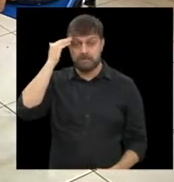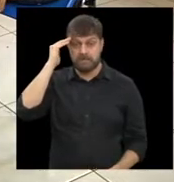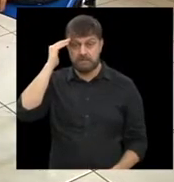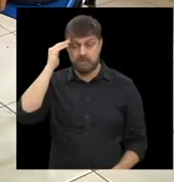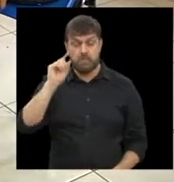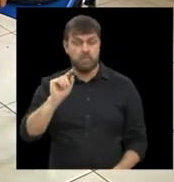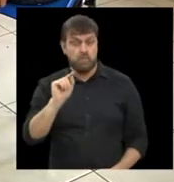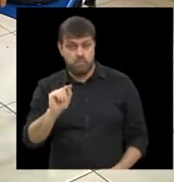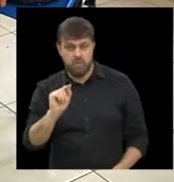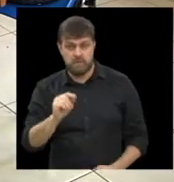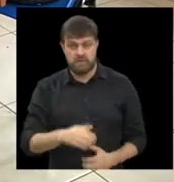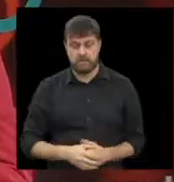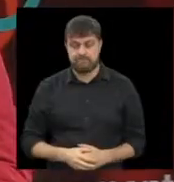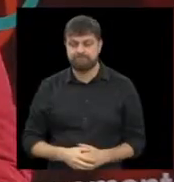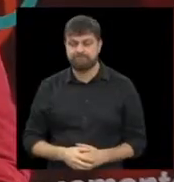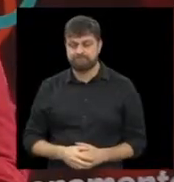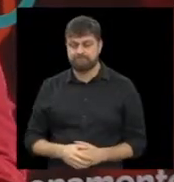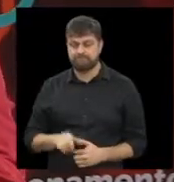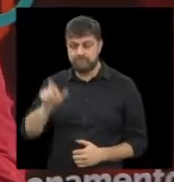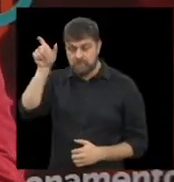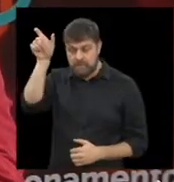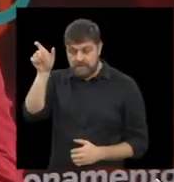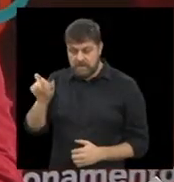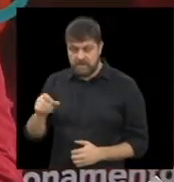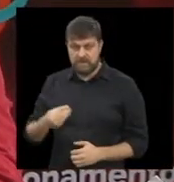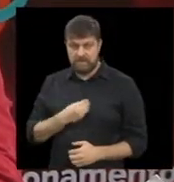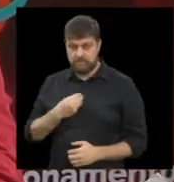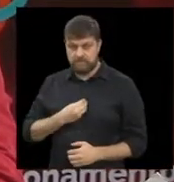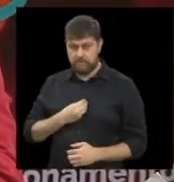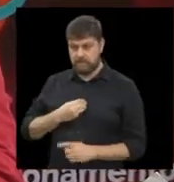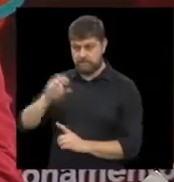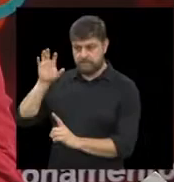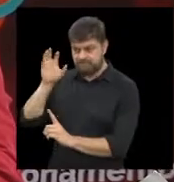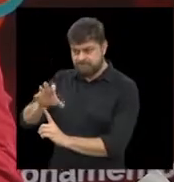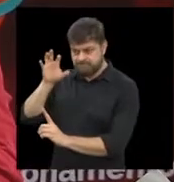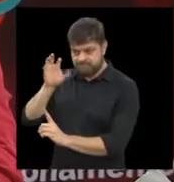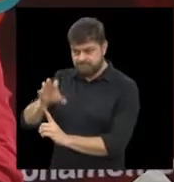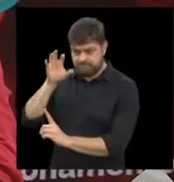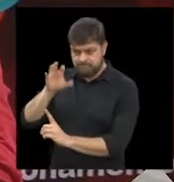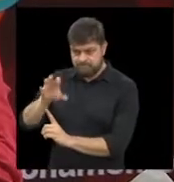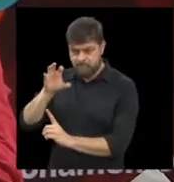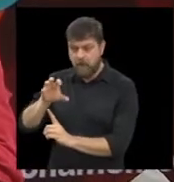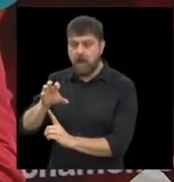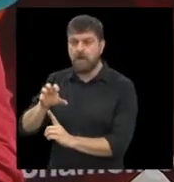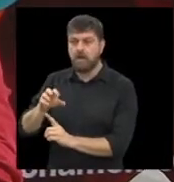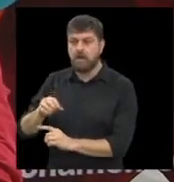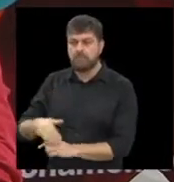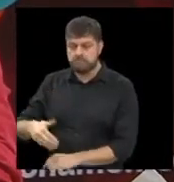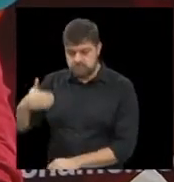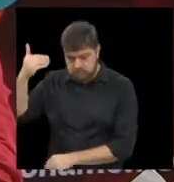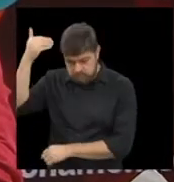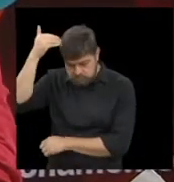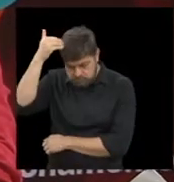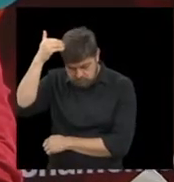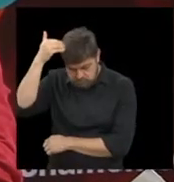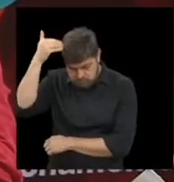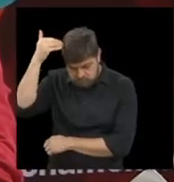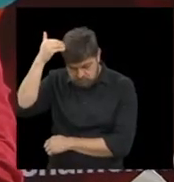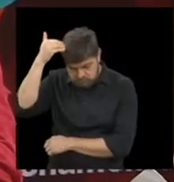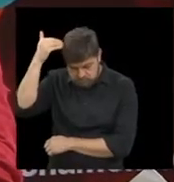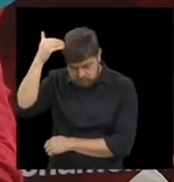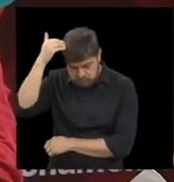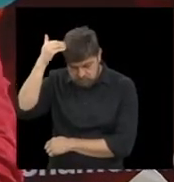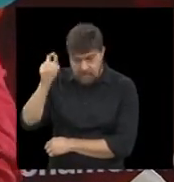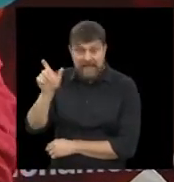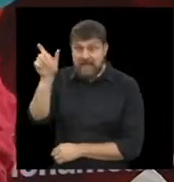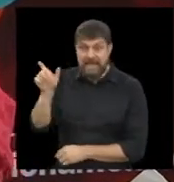estava num relacionamento abusivo e que ele abusava, né, e o mais engraçado é que ele